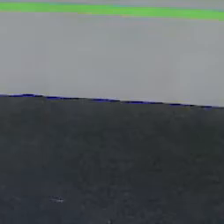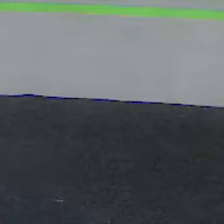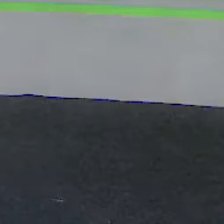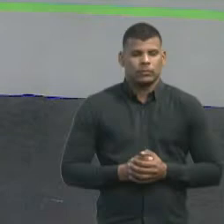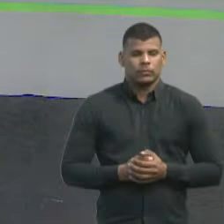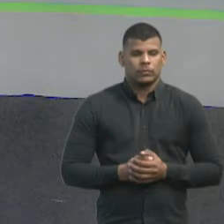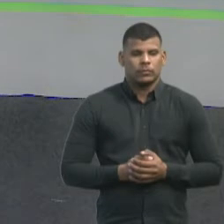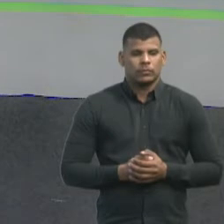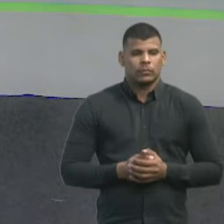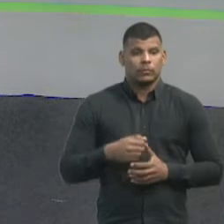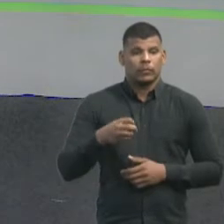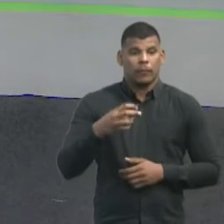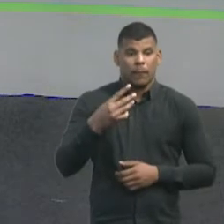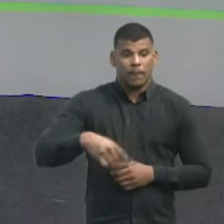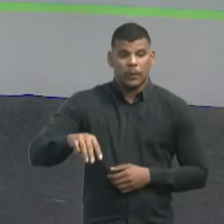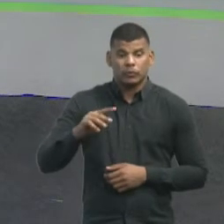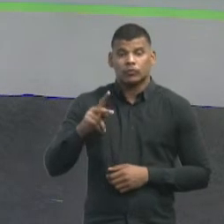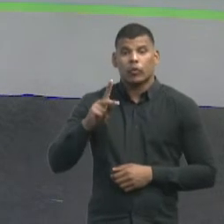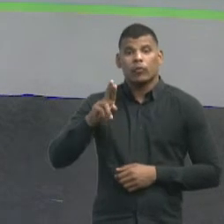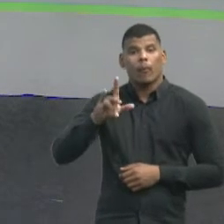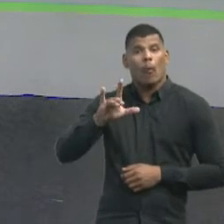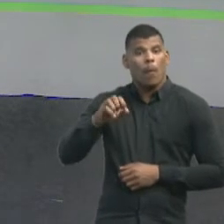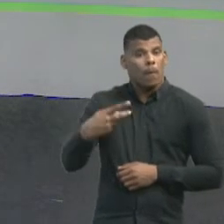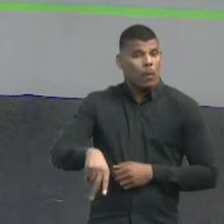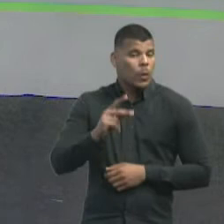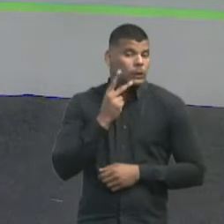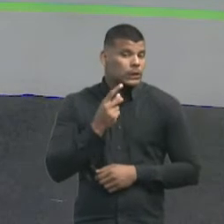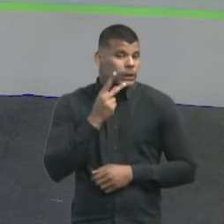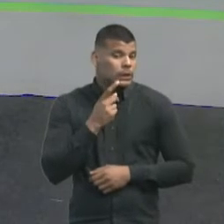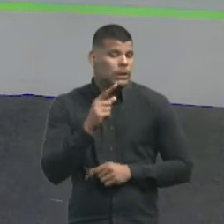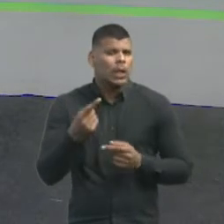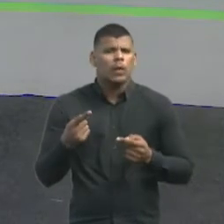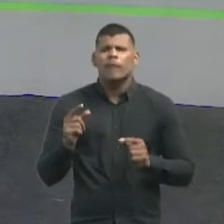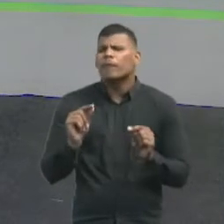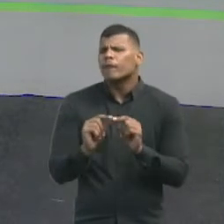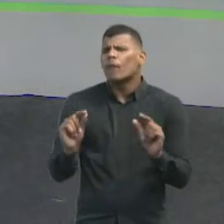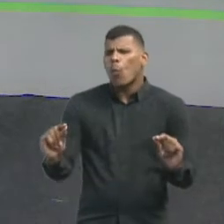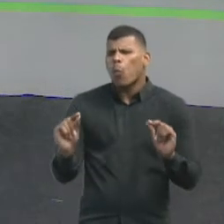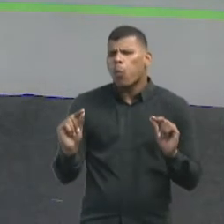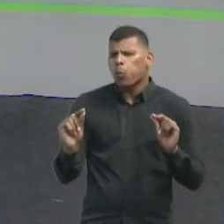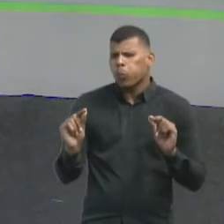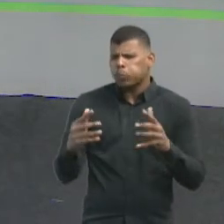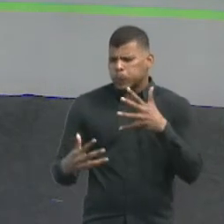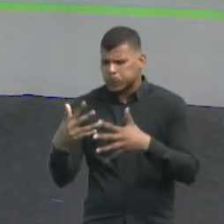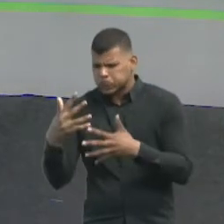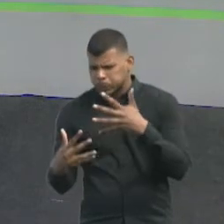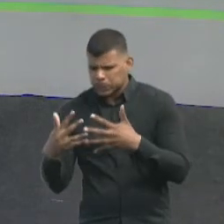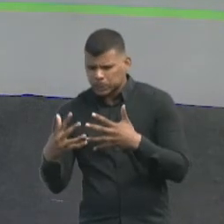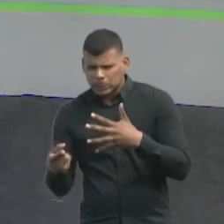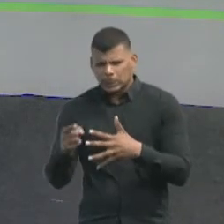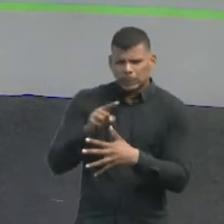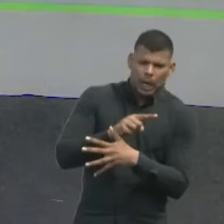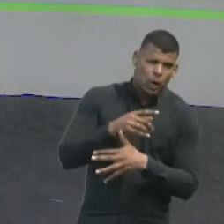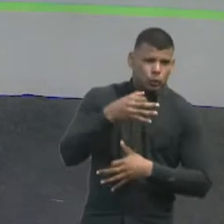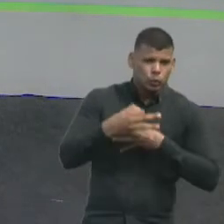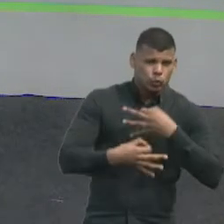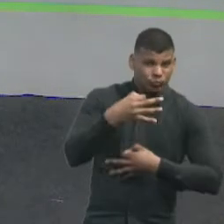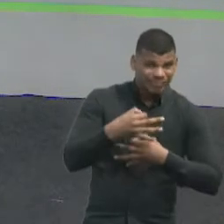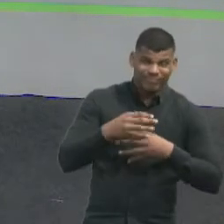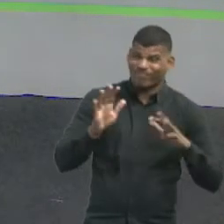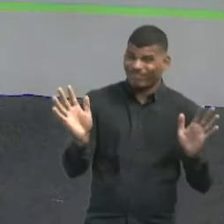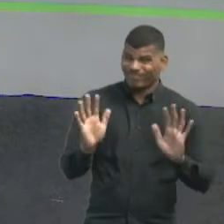O Ministério Público do Ceará tem contribuído para evitar que conflitos acabem no judiciário.